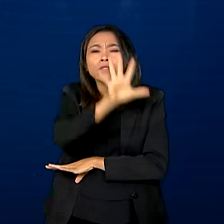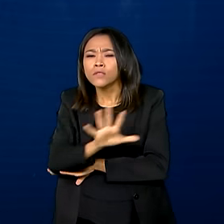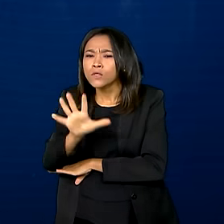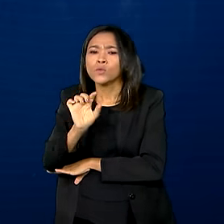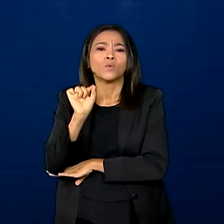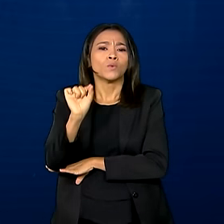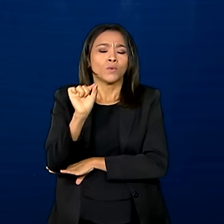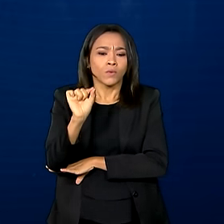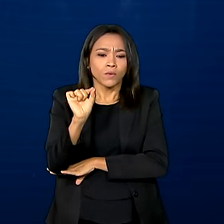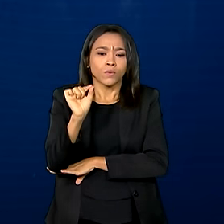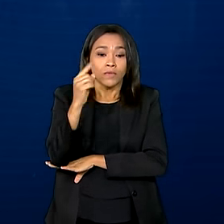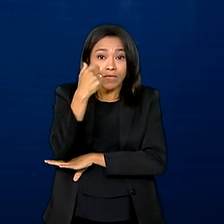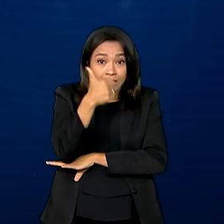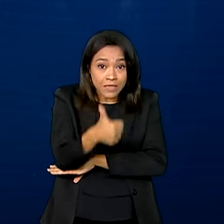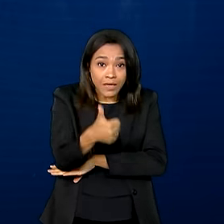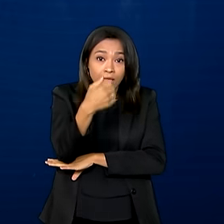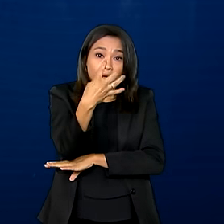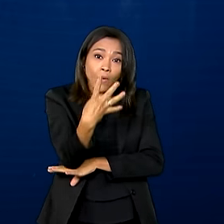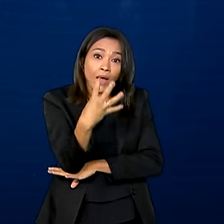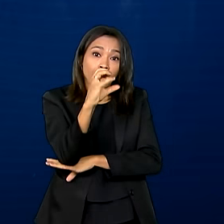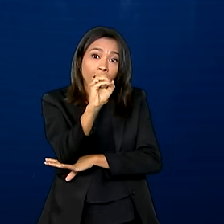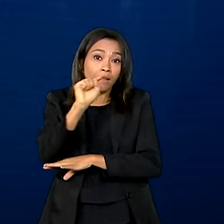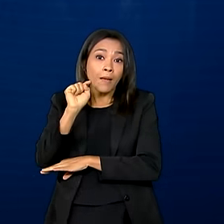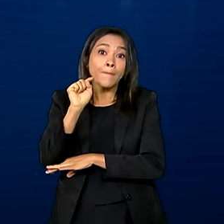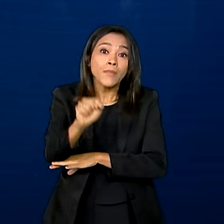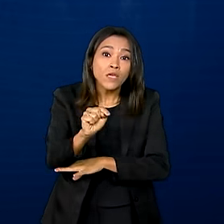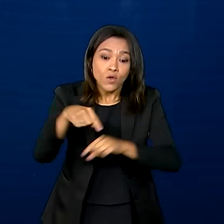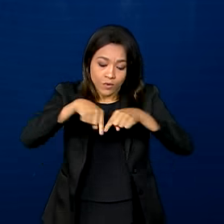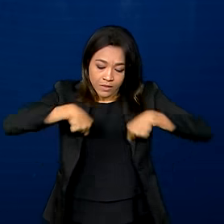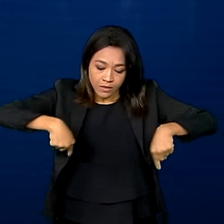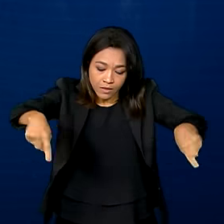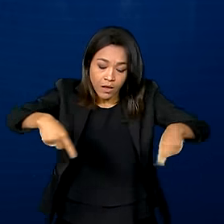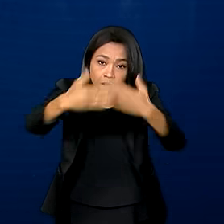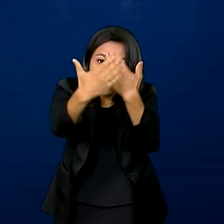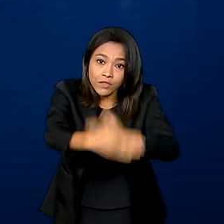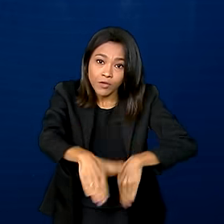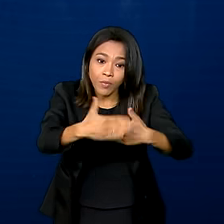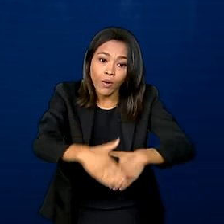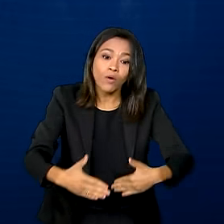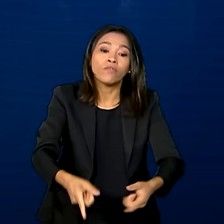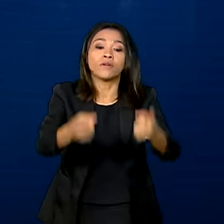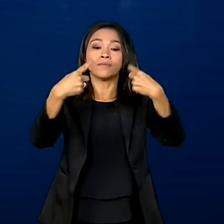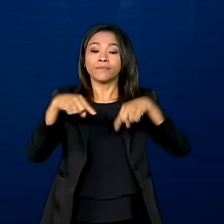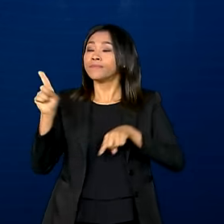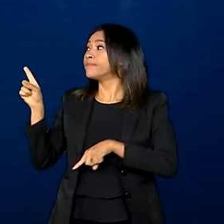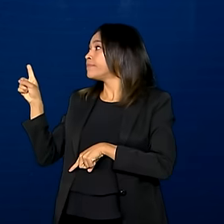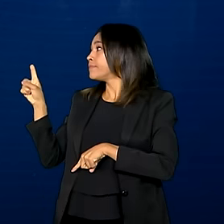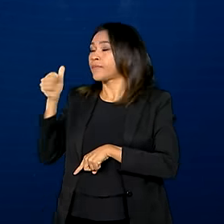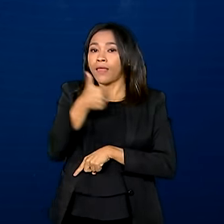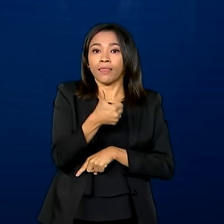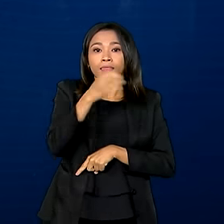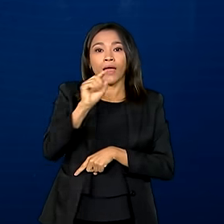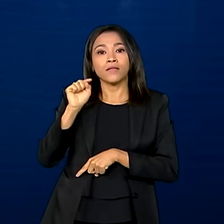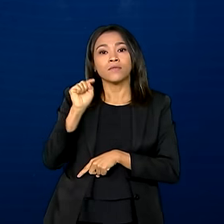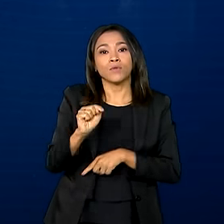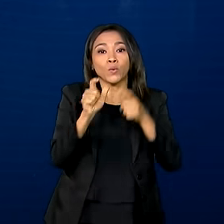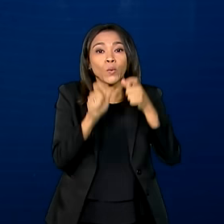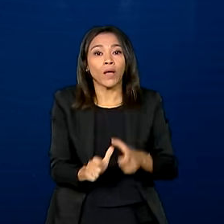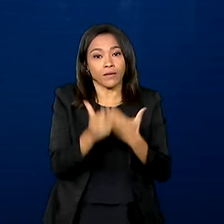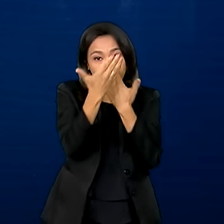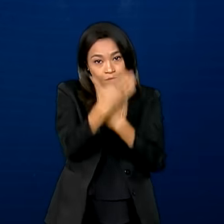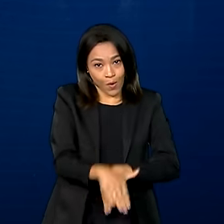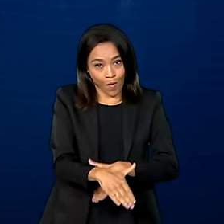disponibilizadas 140 mil salas de prova em cerca de 10 mil locais de aplicação,